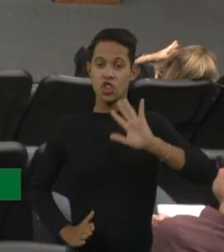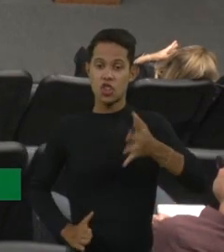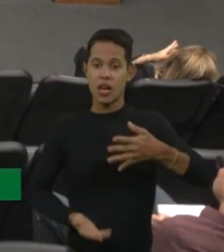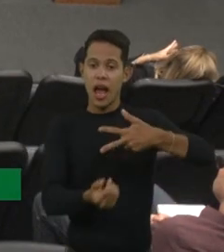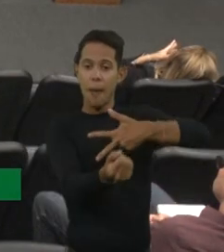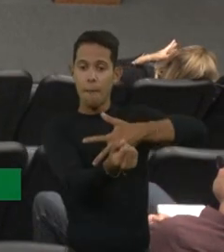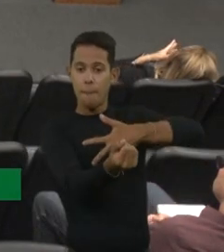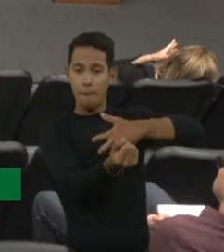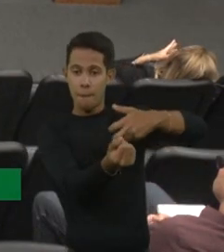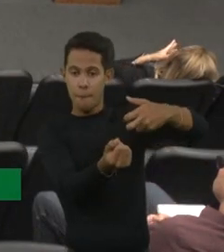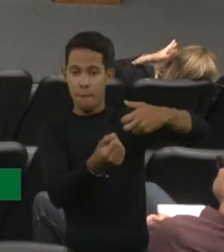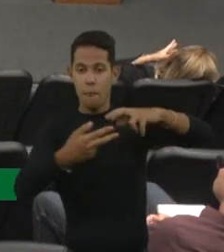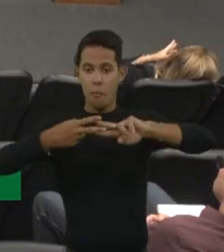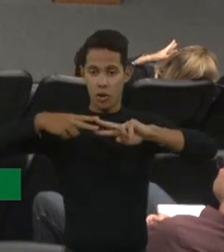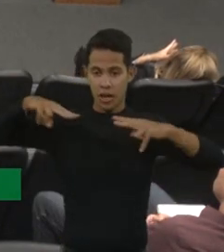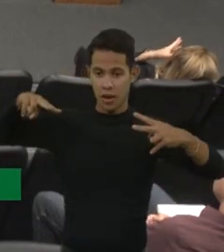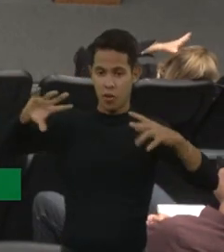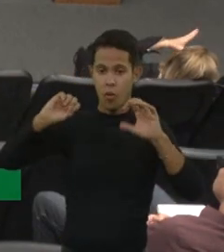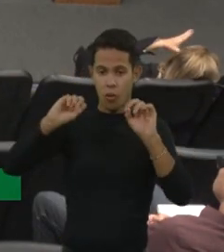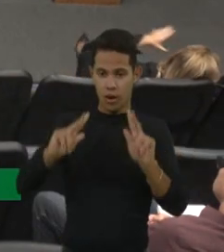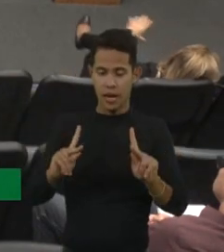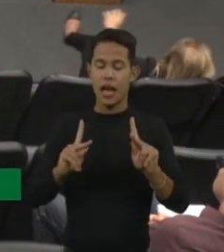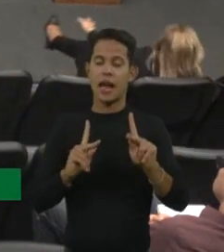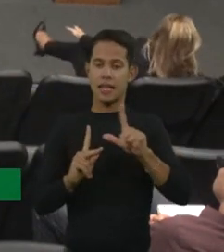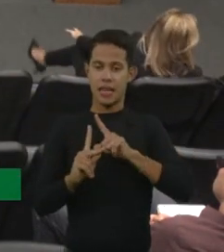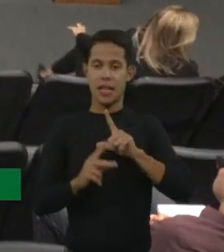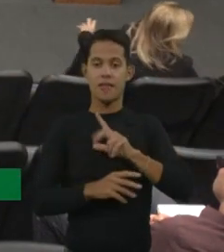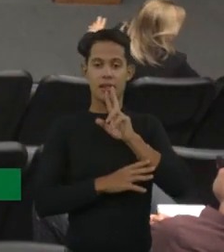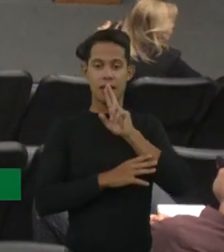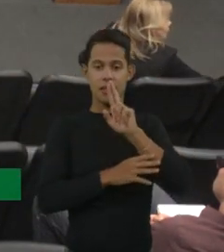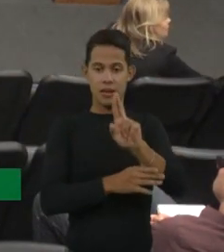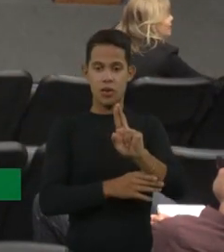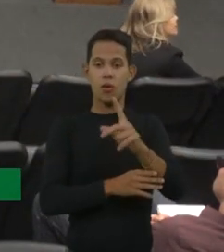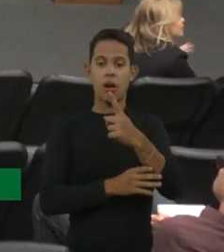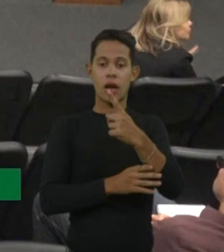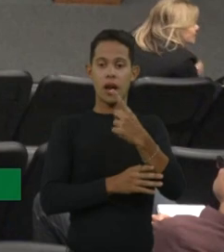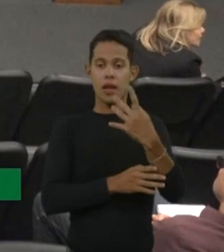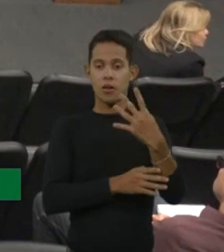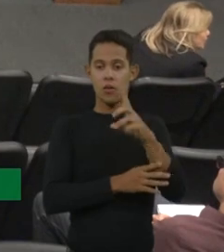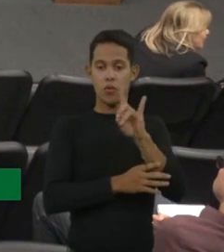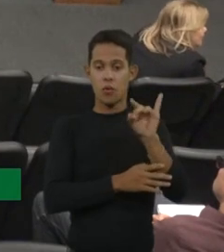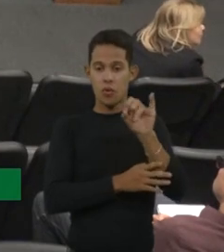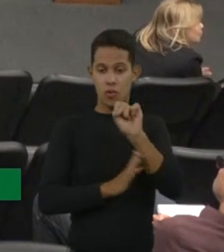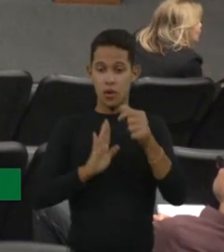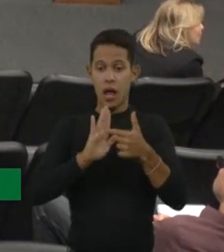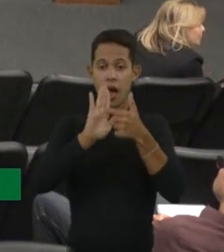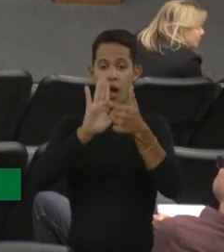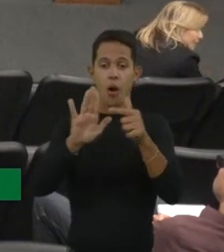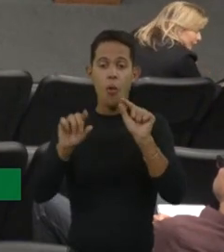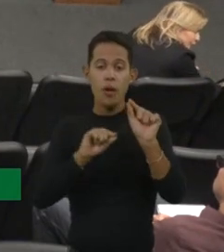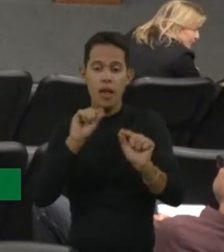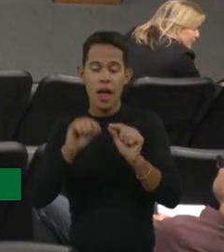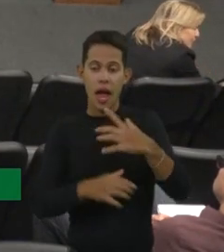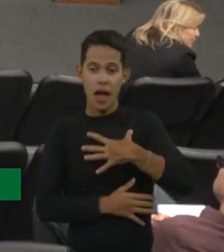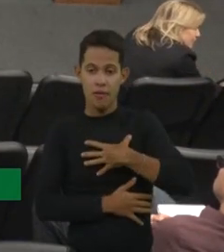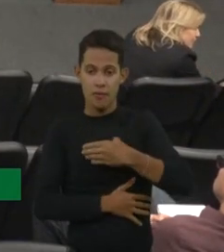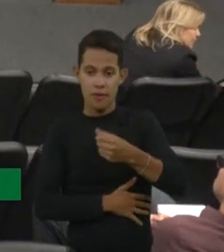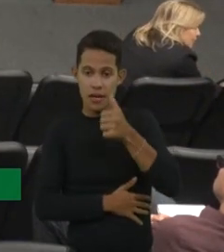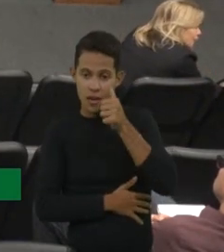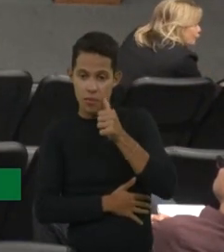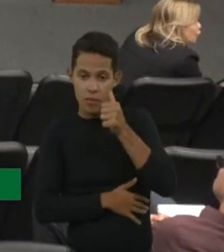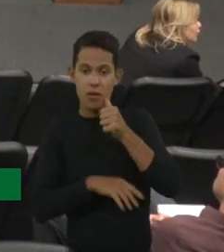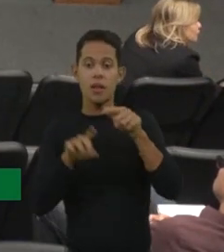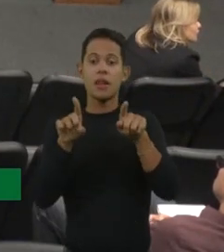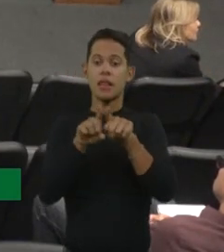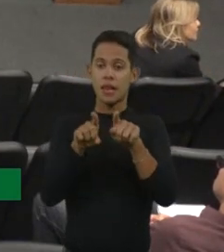E a gente teve o resultado do teste, se eu não me engano, com 14 dias, né, mostrando que a filha também